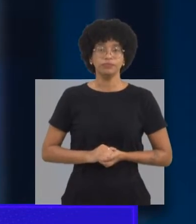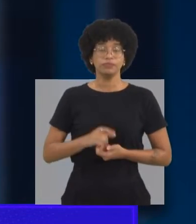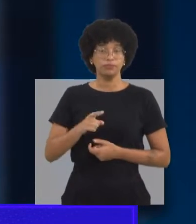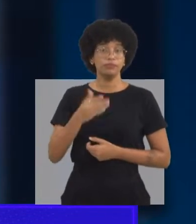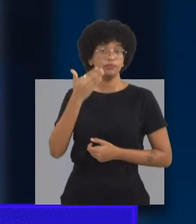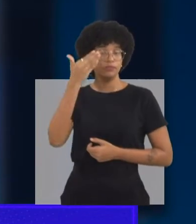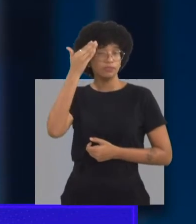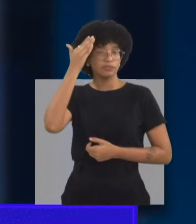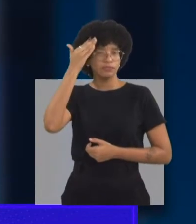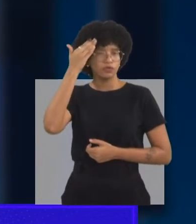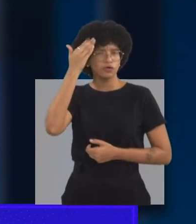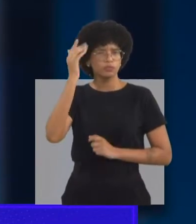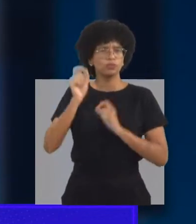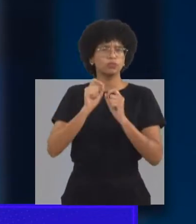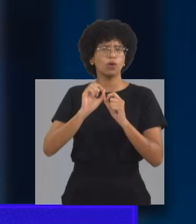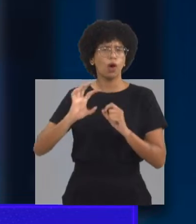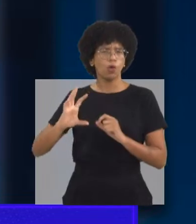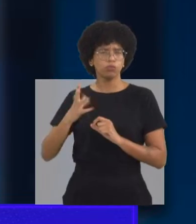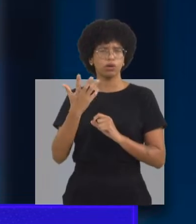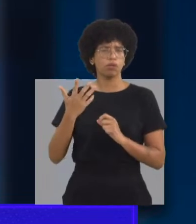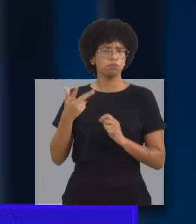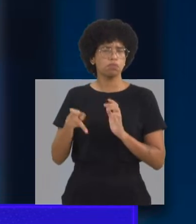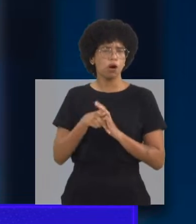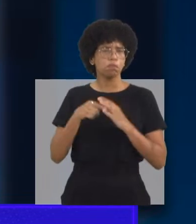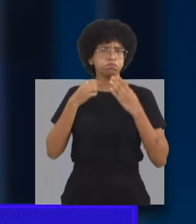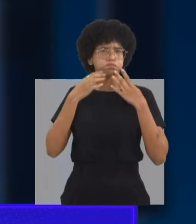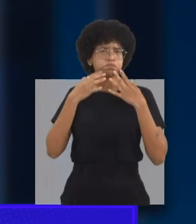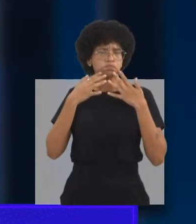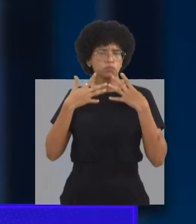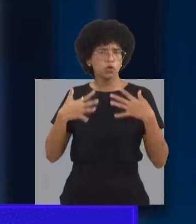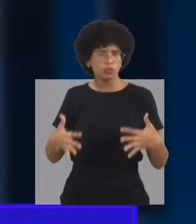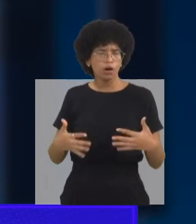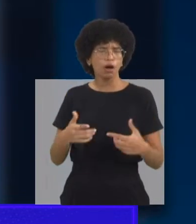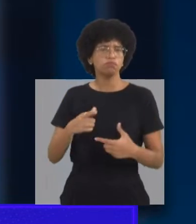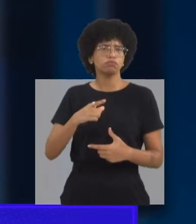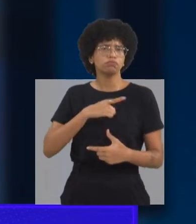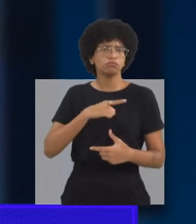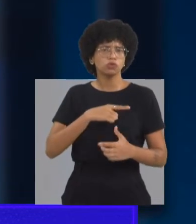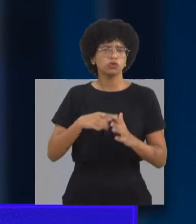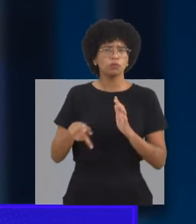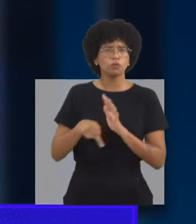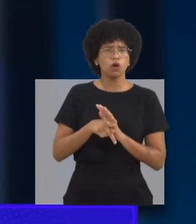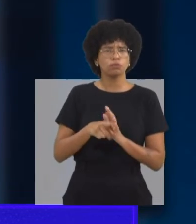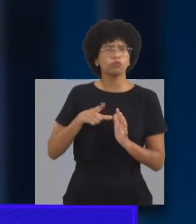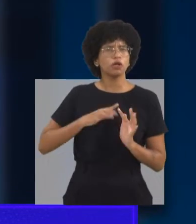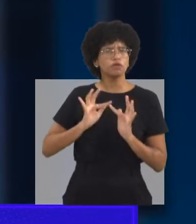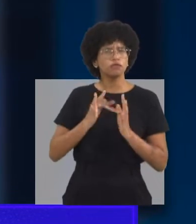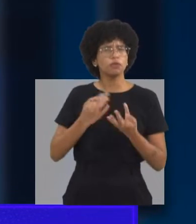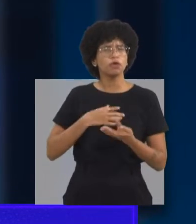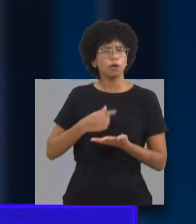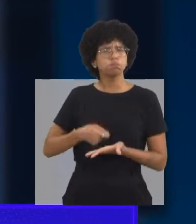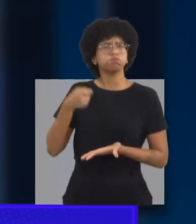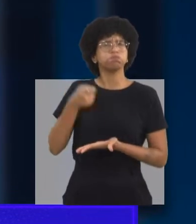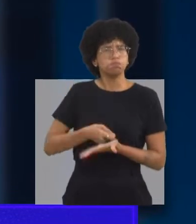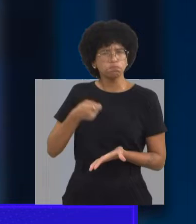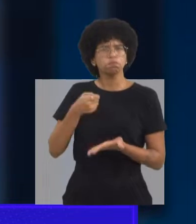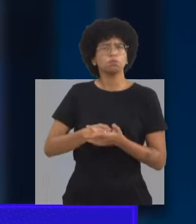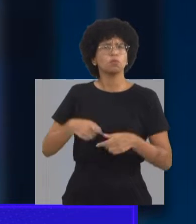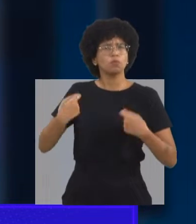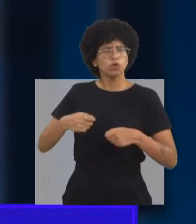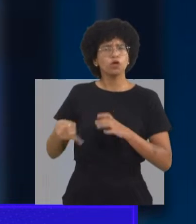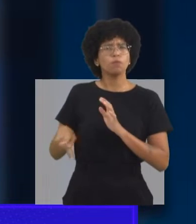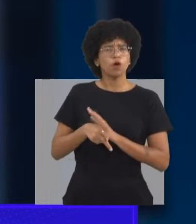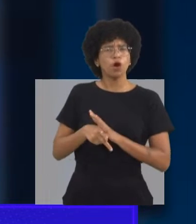a família. Nós trazemos a família para dentro do tratamento, como co-participante desse processo de